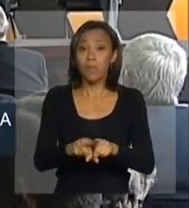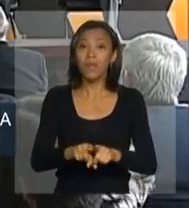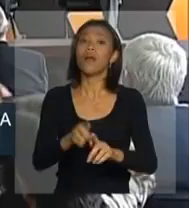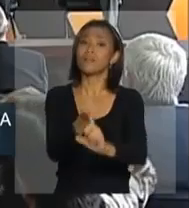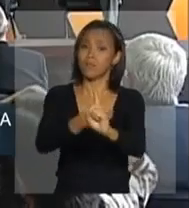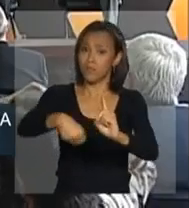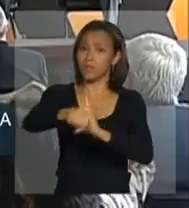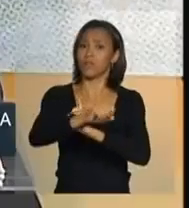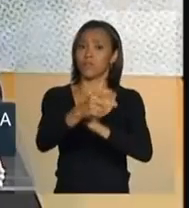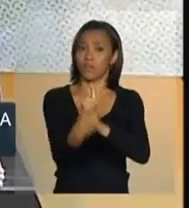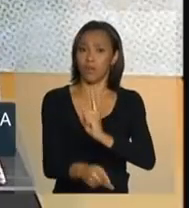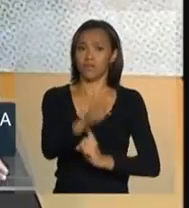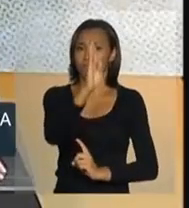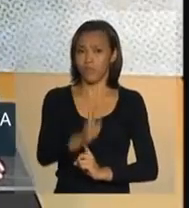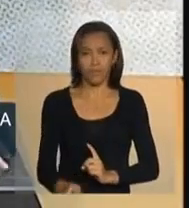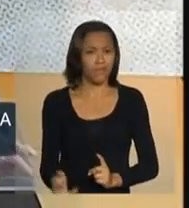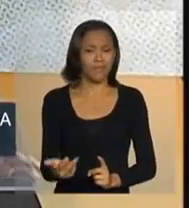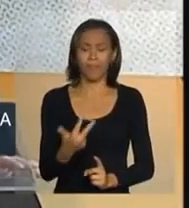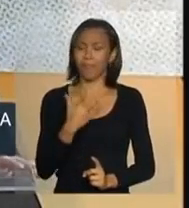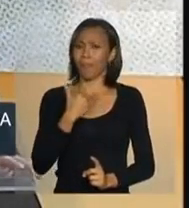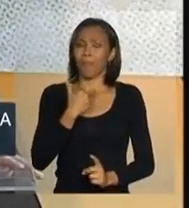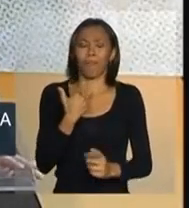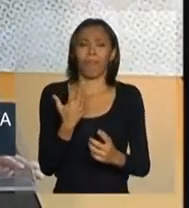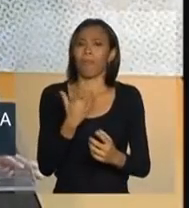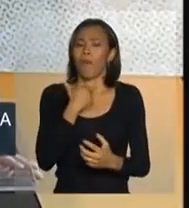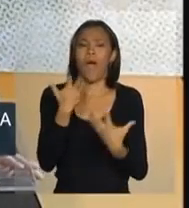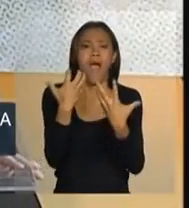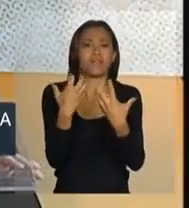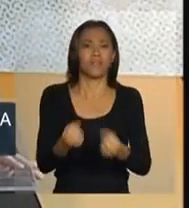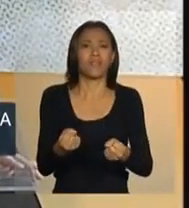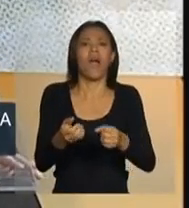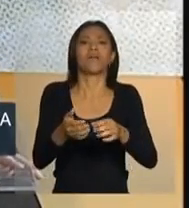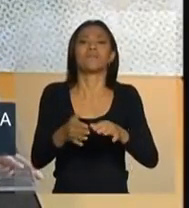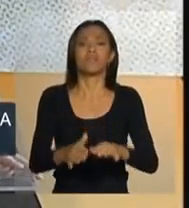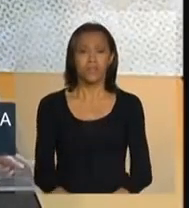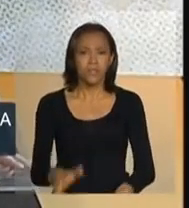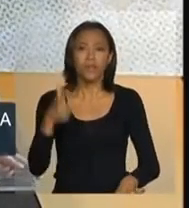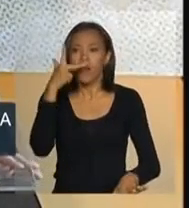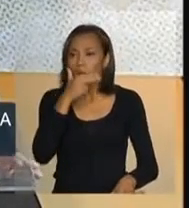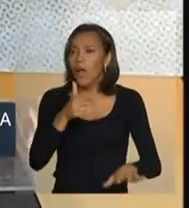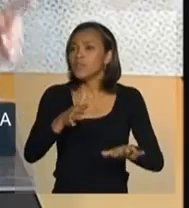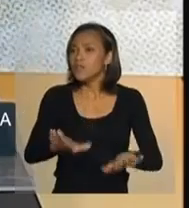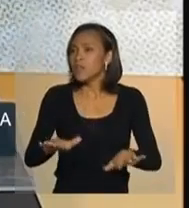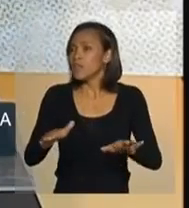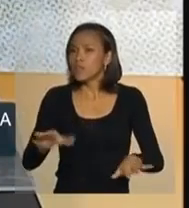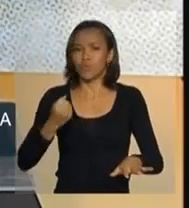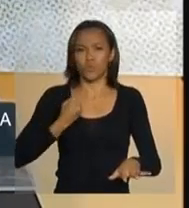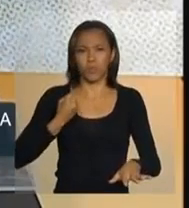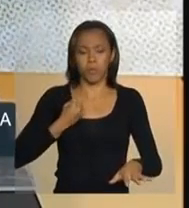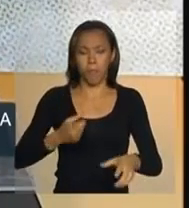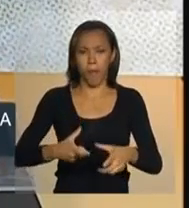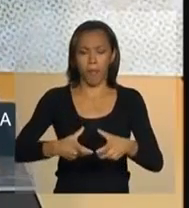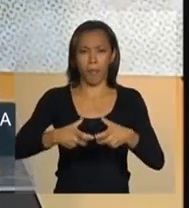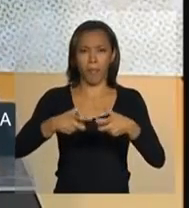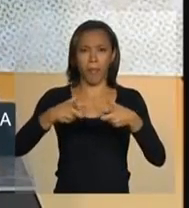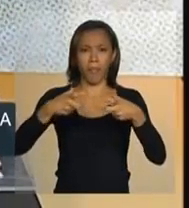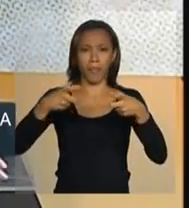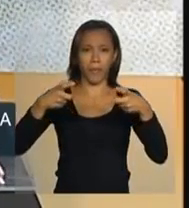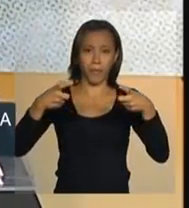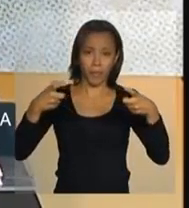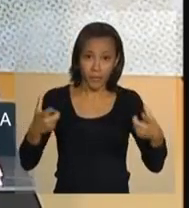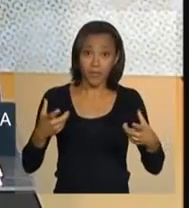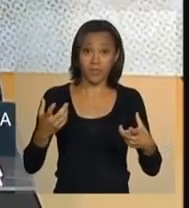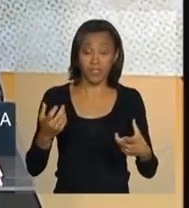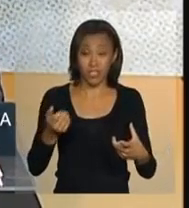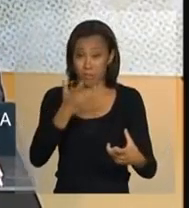um todo, não pode se conformar com essas estatísticas. porque, por trás dessas estatísticas,